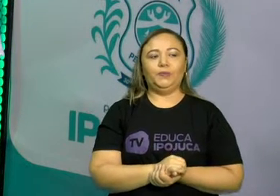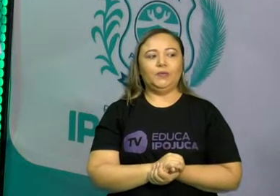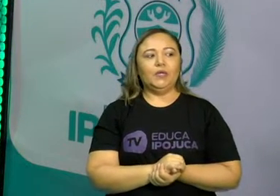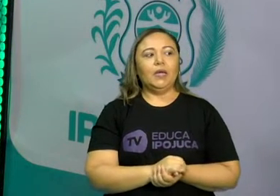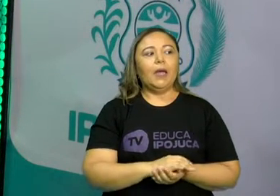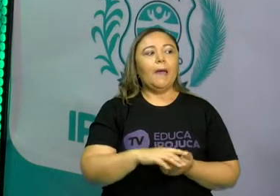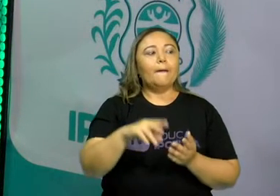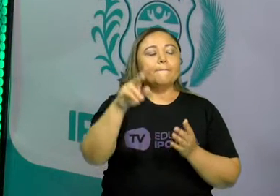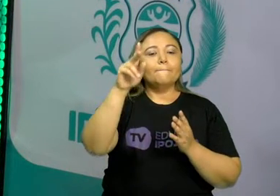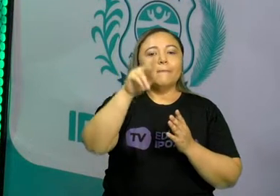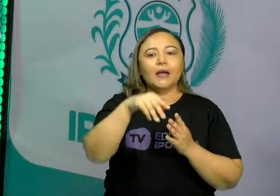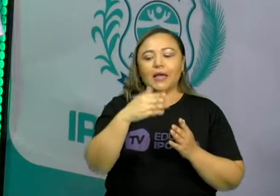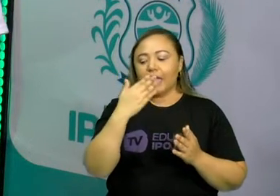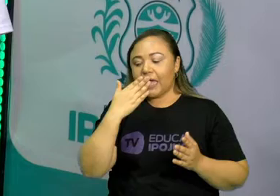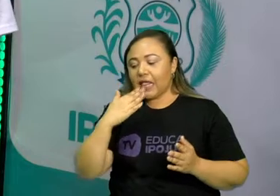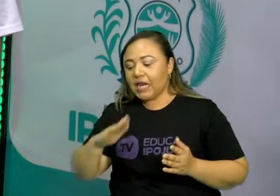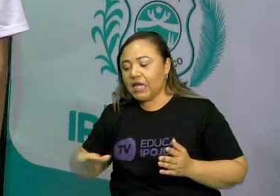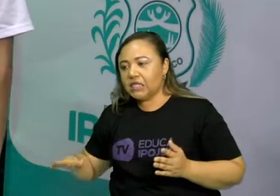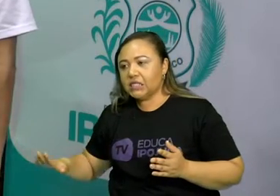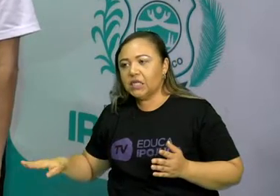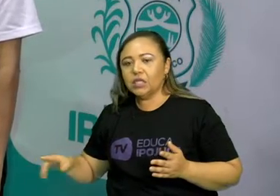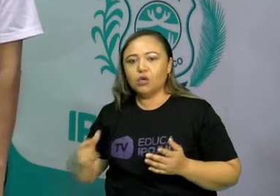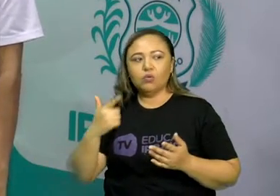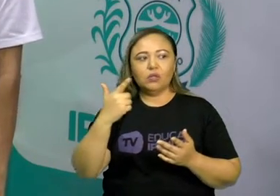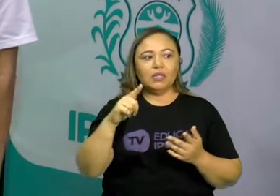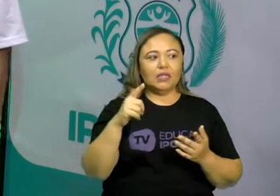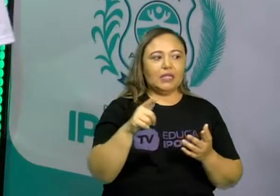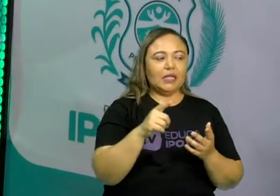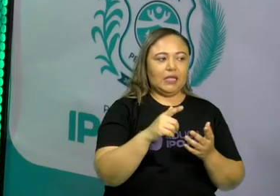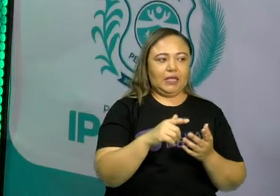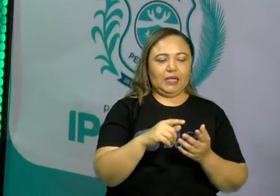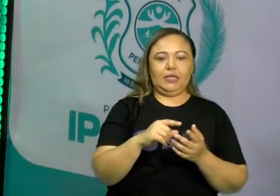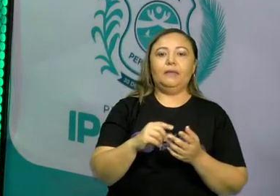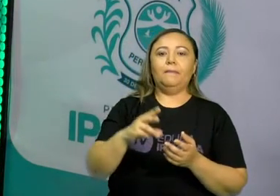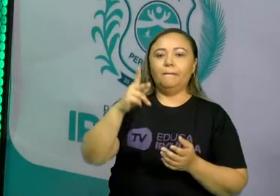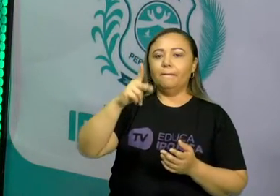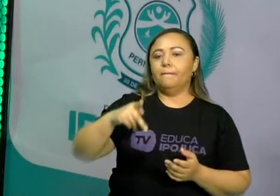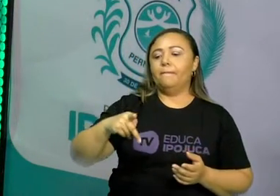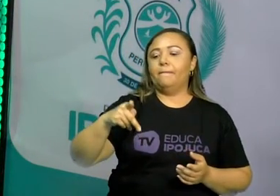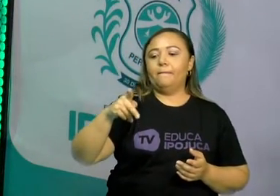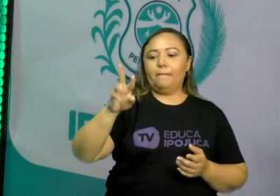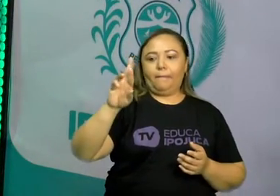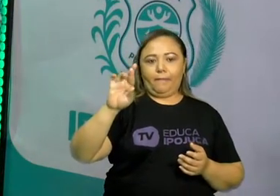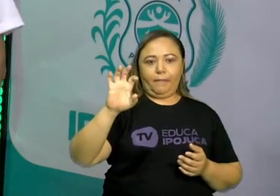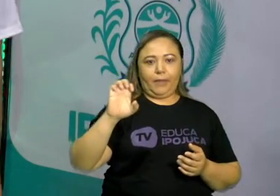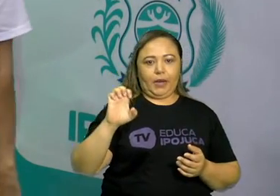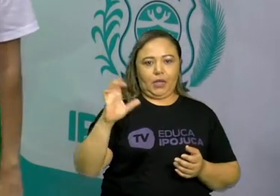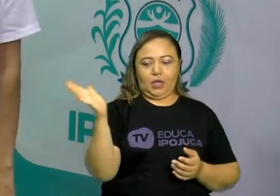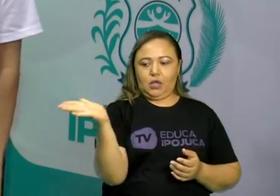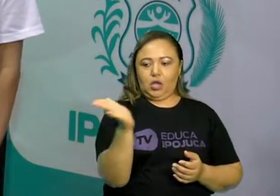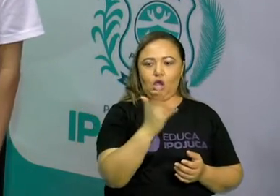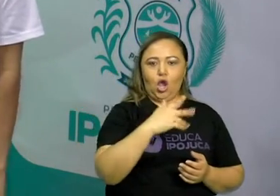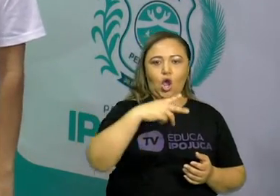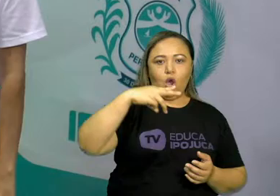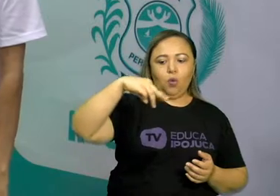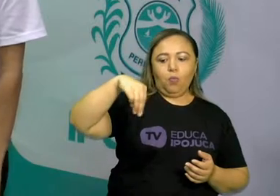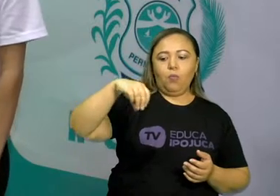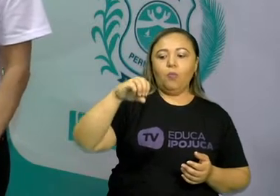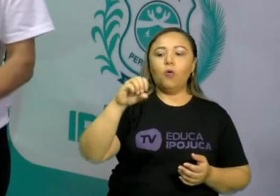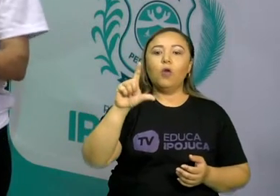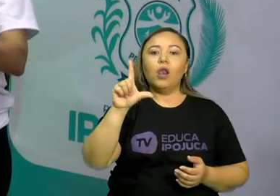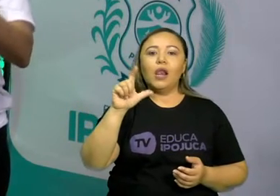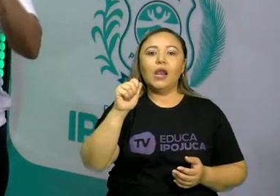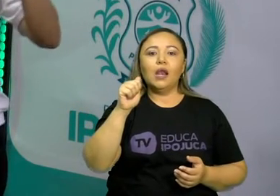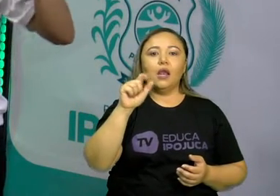Já as crianças começam a trocar os dentes a partir dos oito anos,